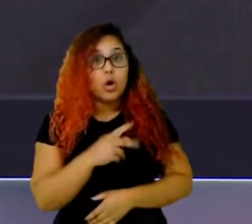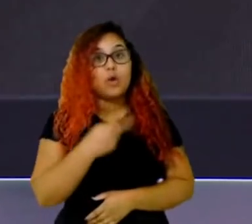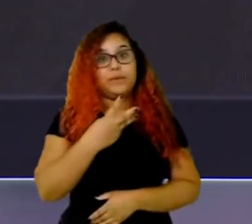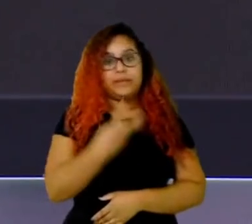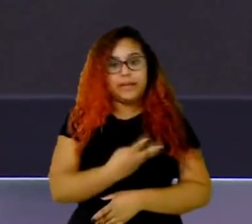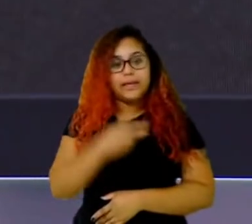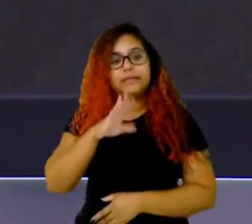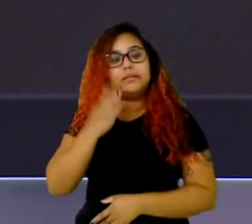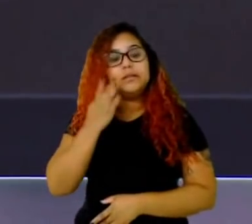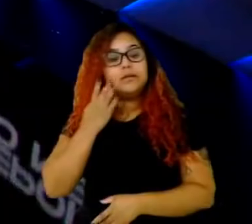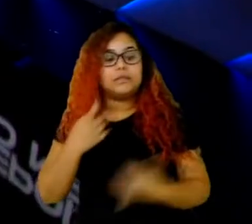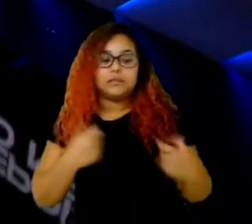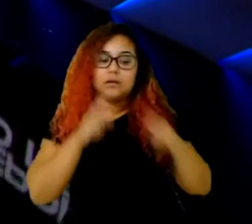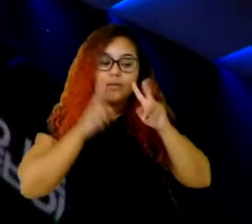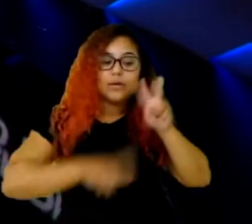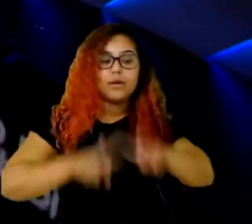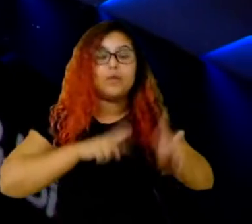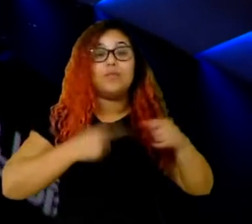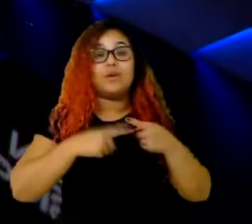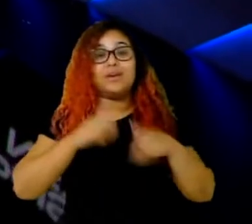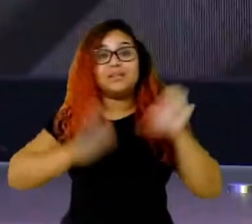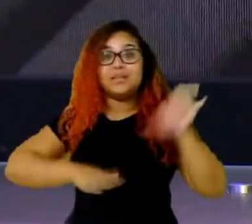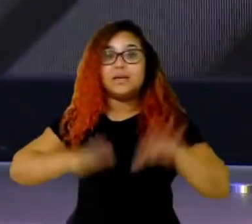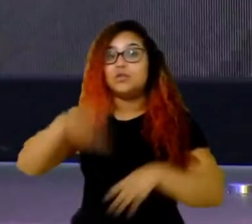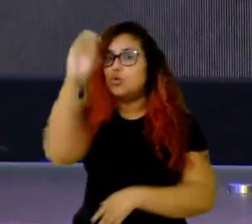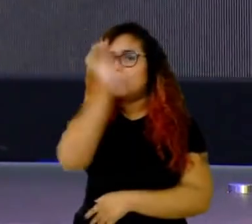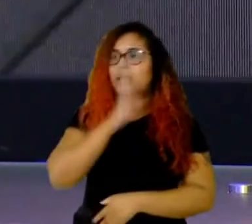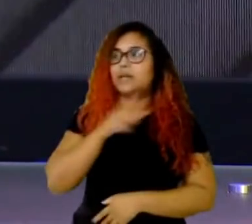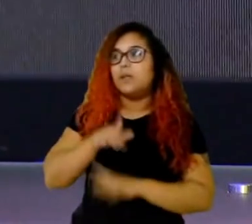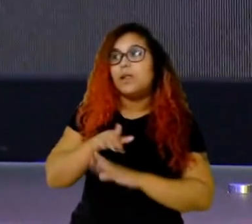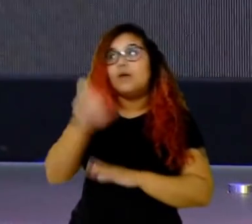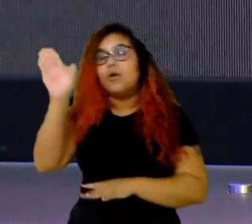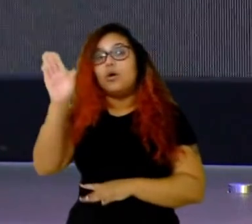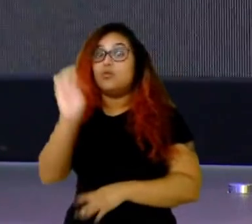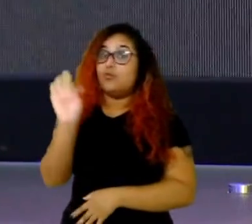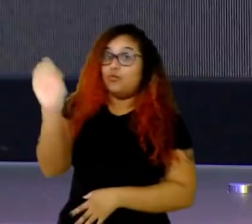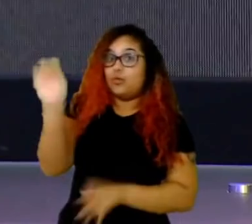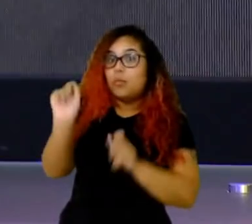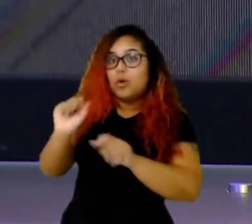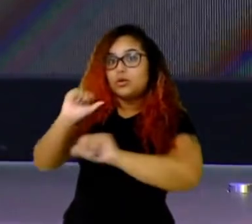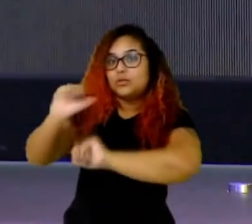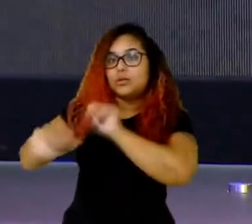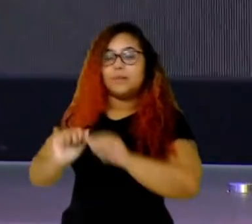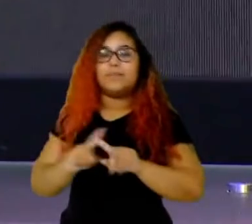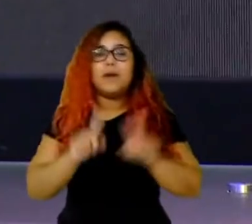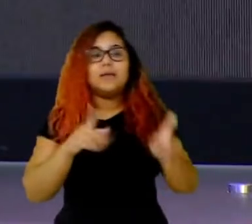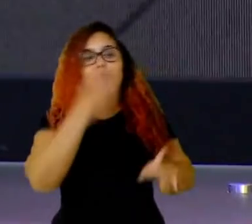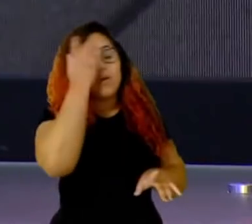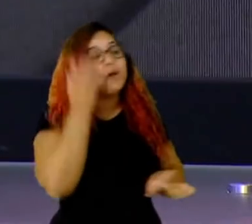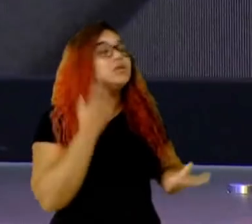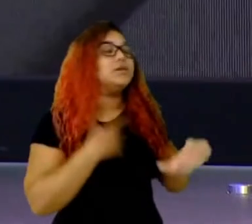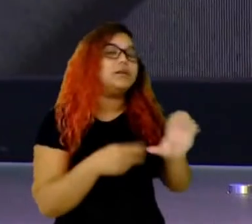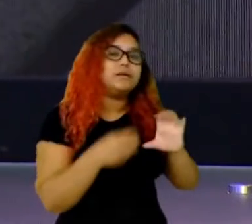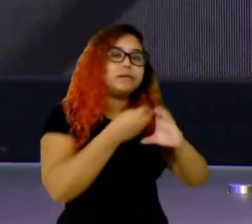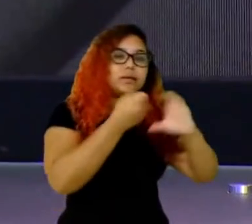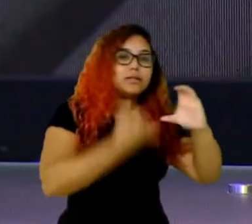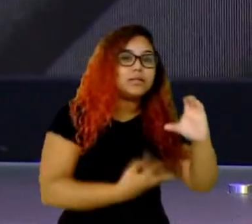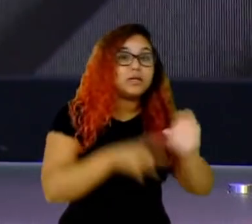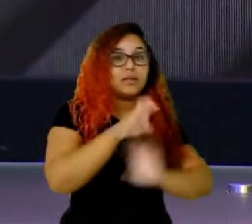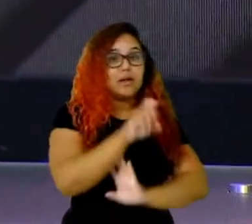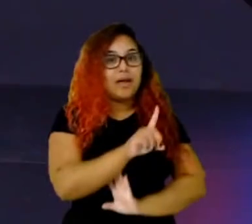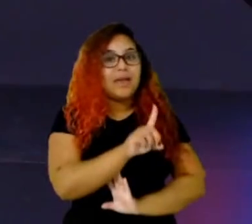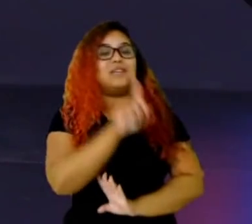Brasil lá fora, né, daqui a alguns meses. Eu acho que o lance da Red não é nem eles errarem, é o que eles estão errando, que nem você falou, sabe? Comunicação, decisão em